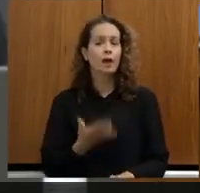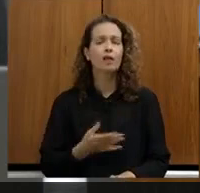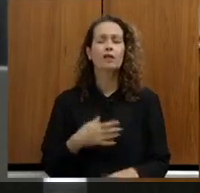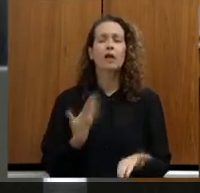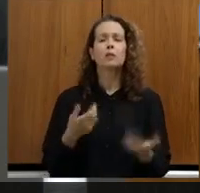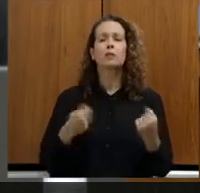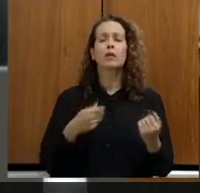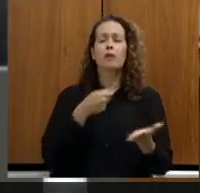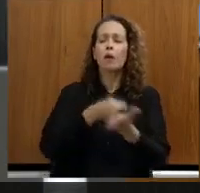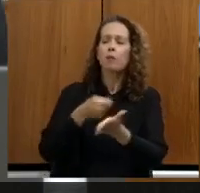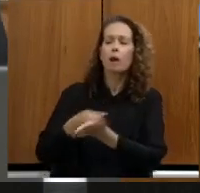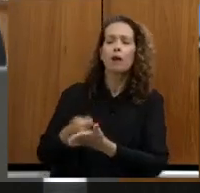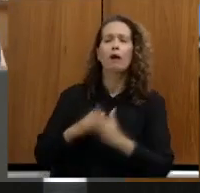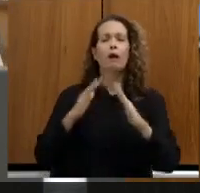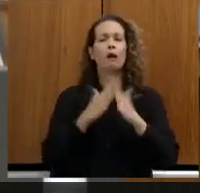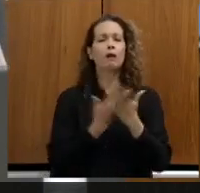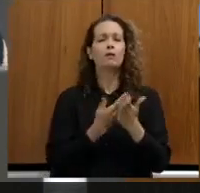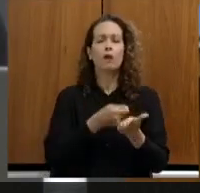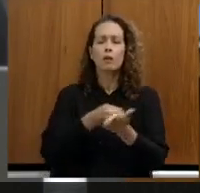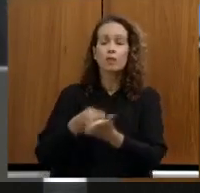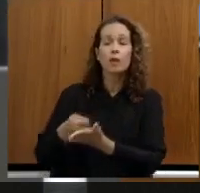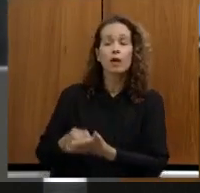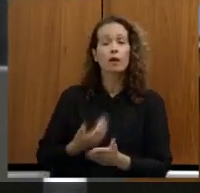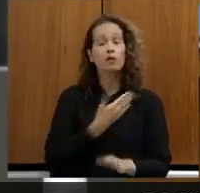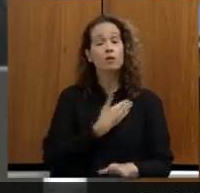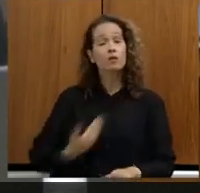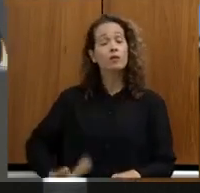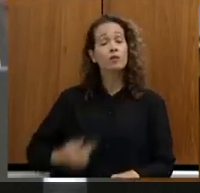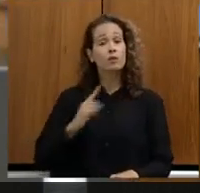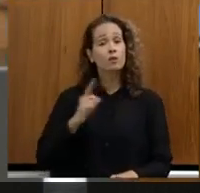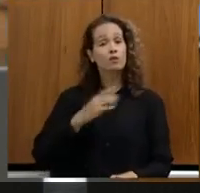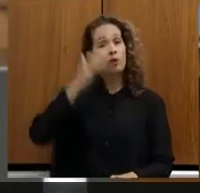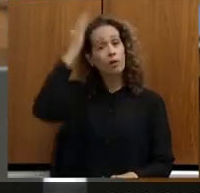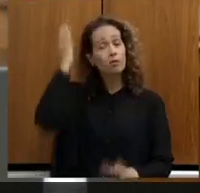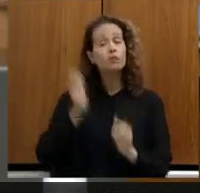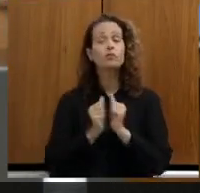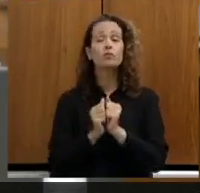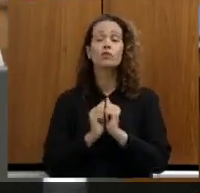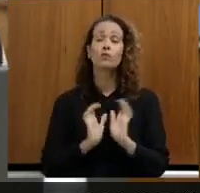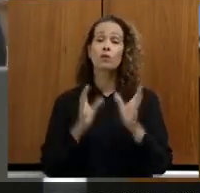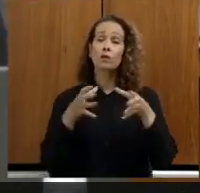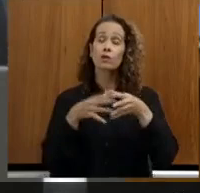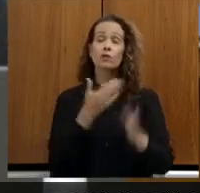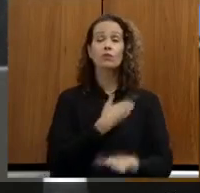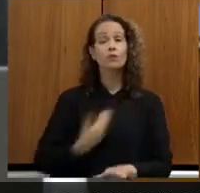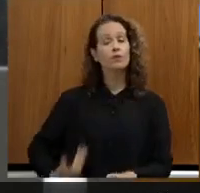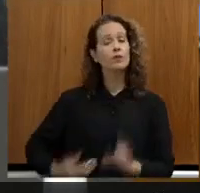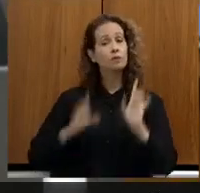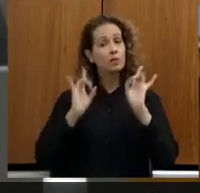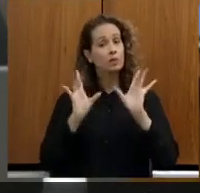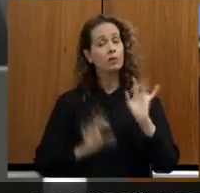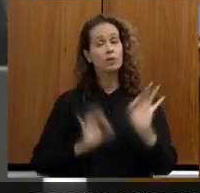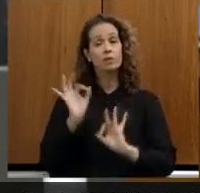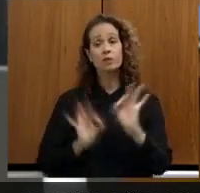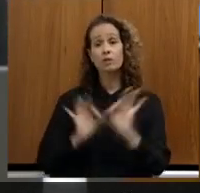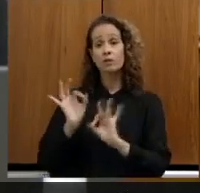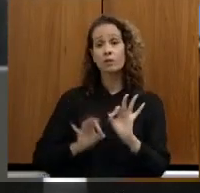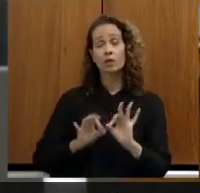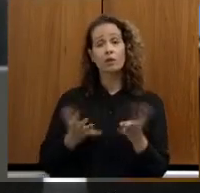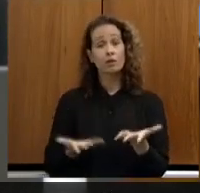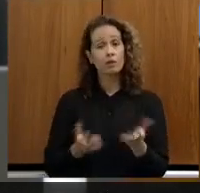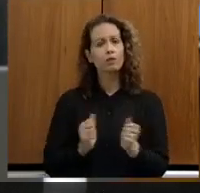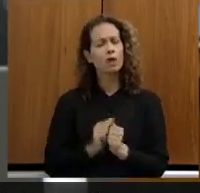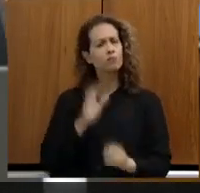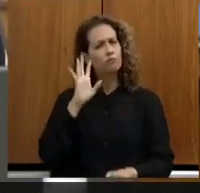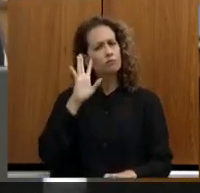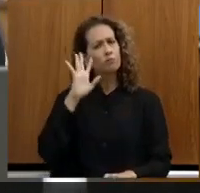pagar escola de filhos a pagar e o governador Romeu Zema com toda a equipe de governo especialmente planejamento e fazenda de uma forma muito